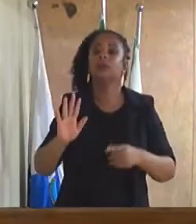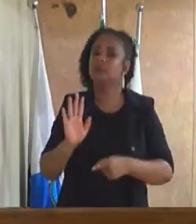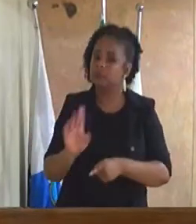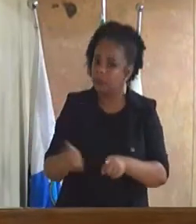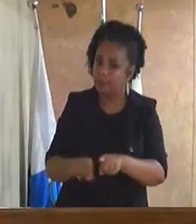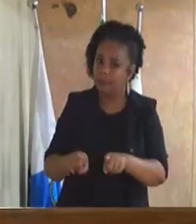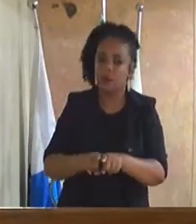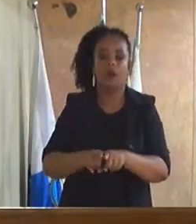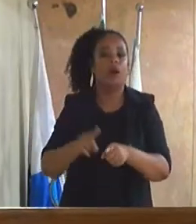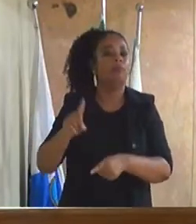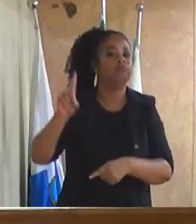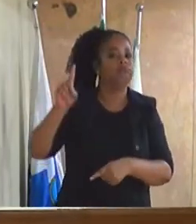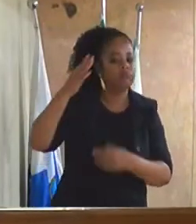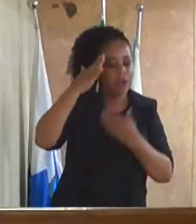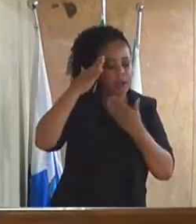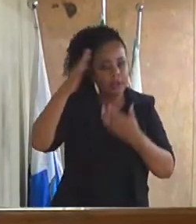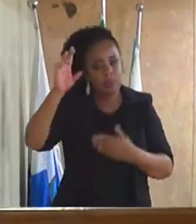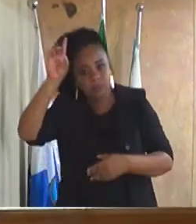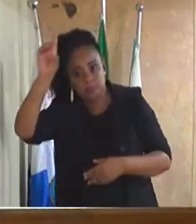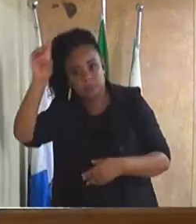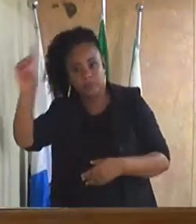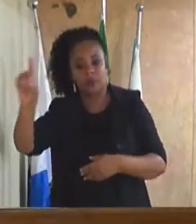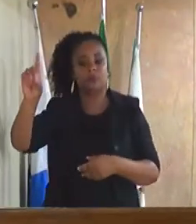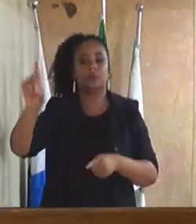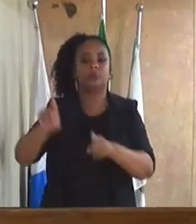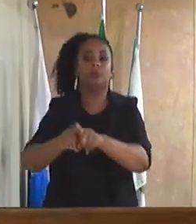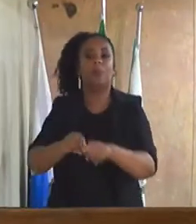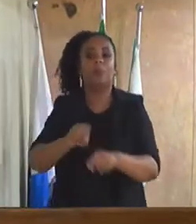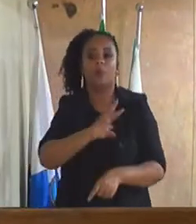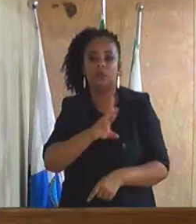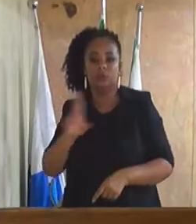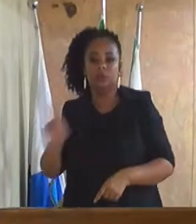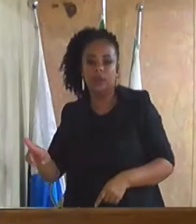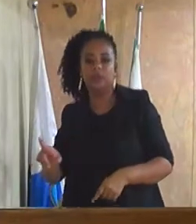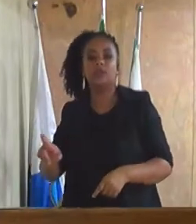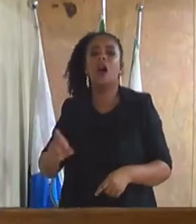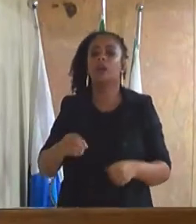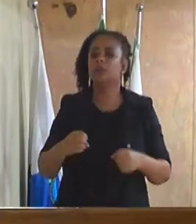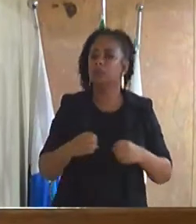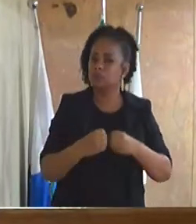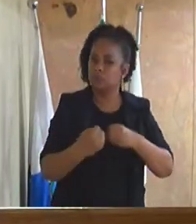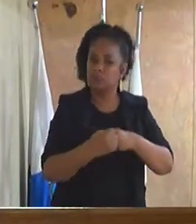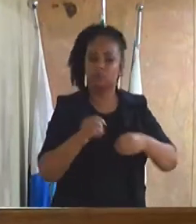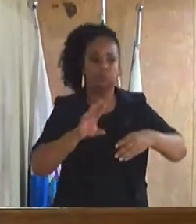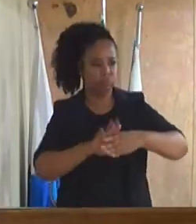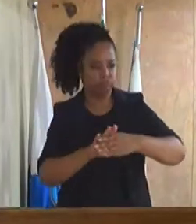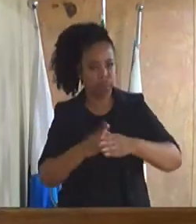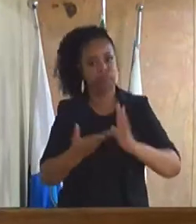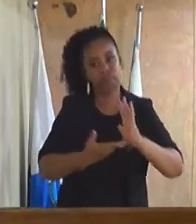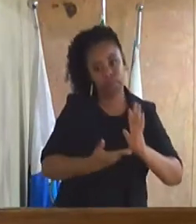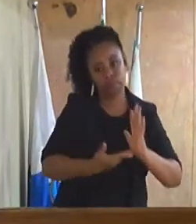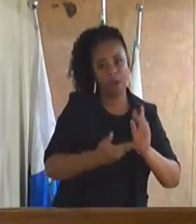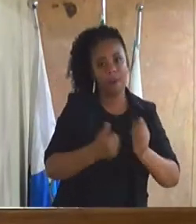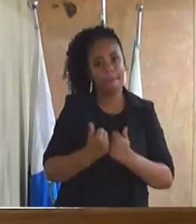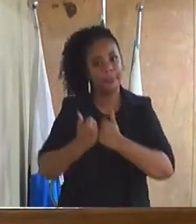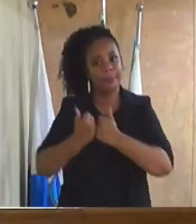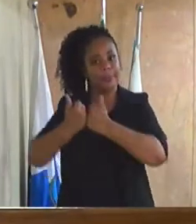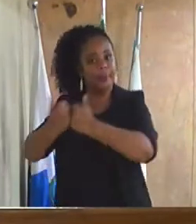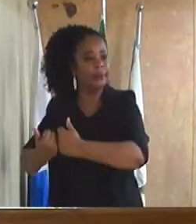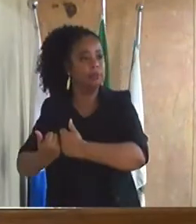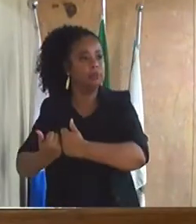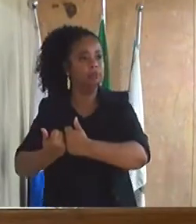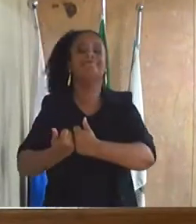e graças à Câmara Municipal que os vereadores têm dado suporte ao prefeito para que isso pudesse